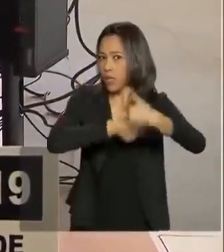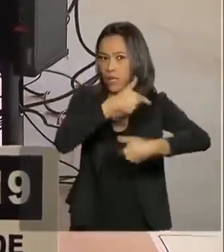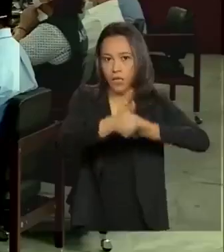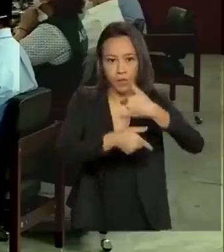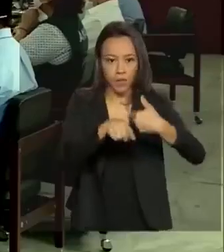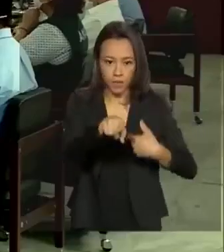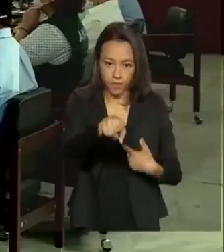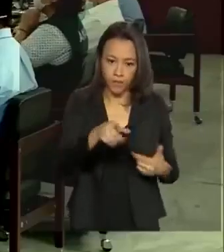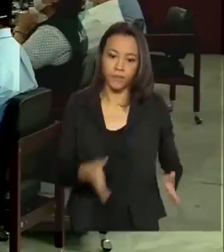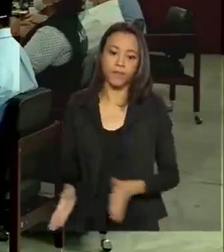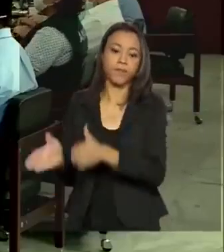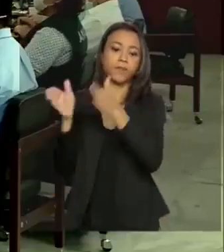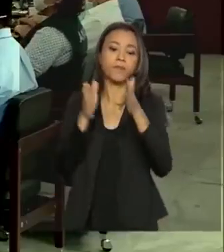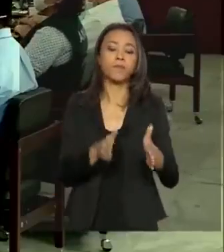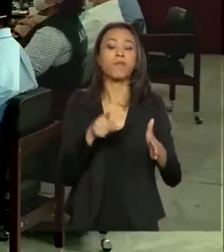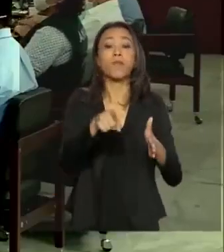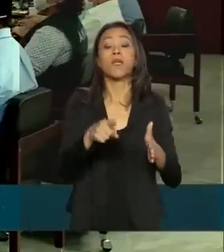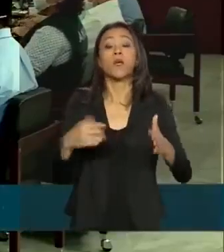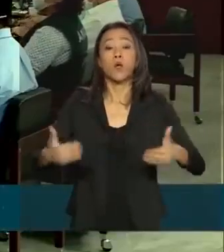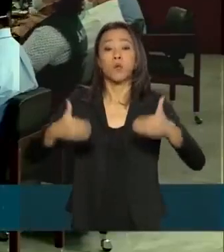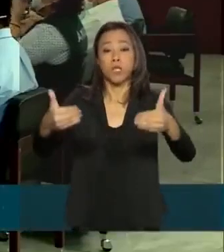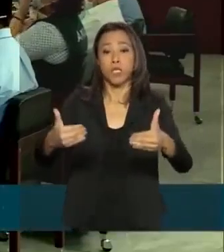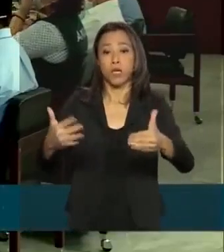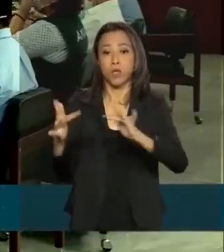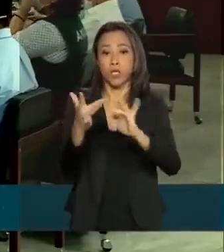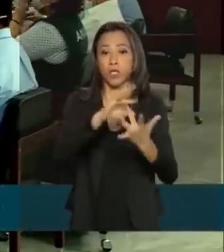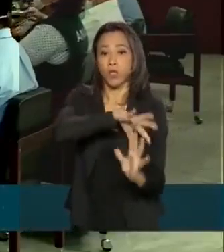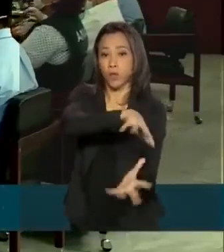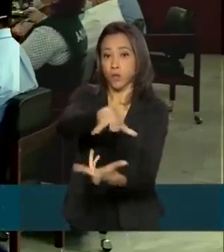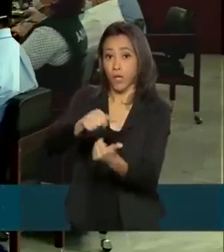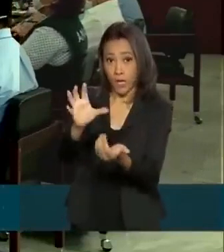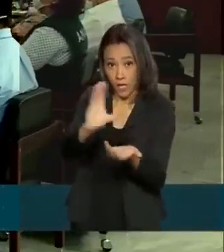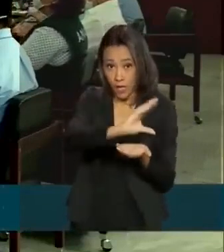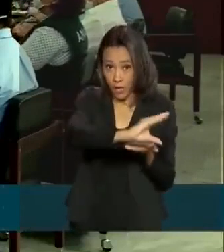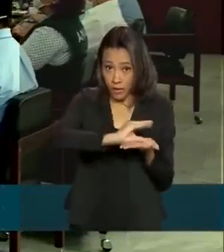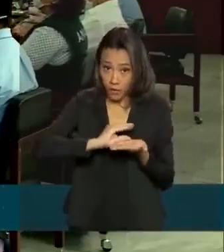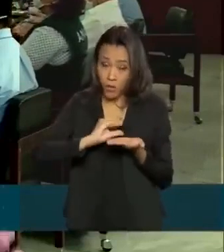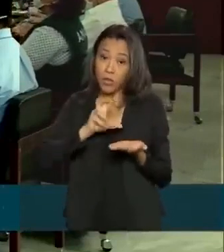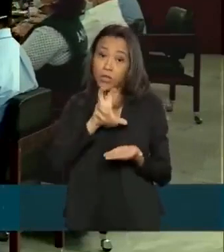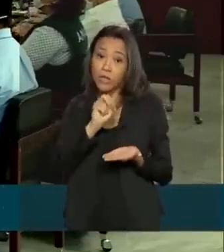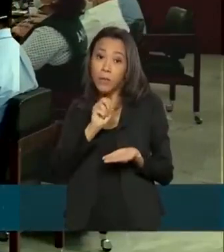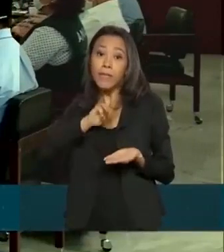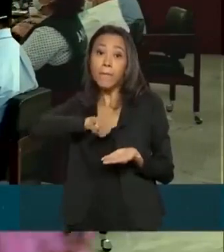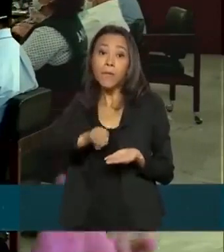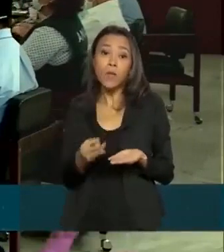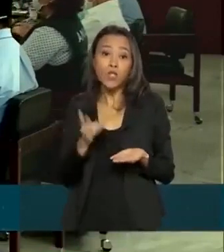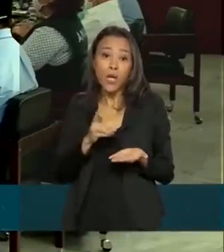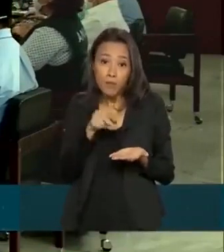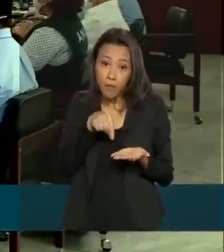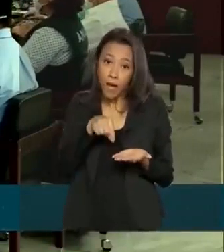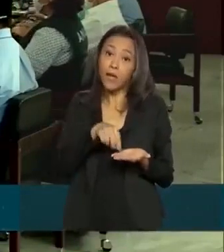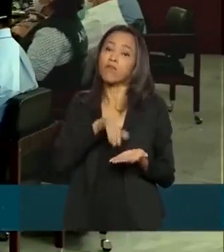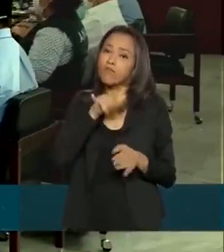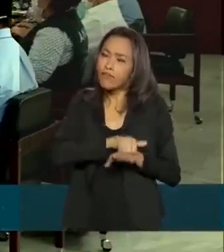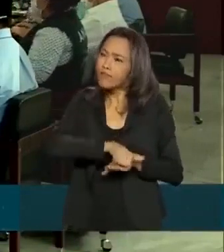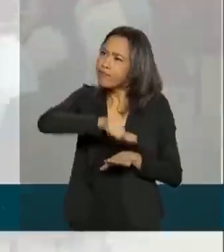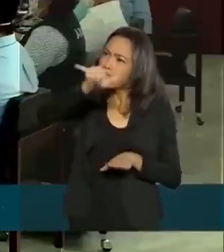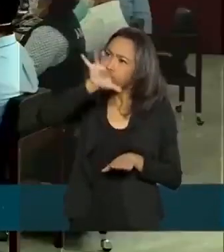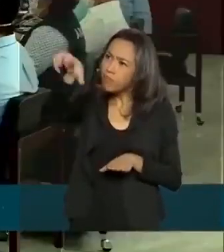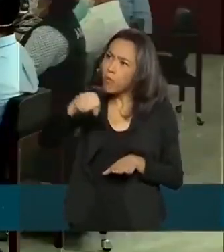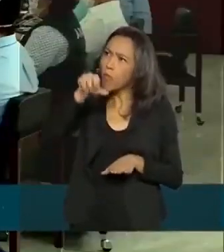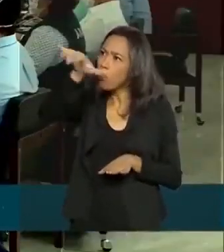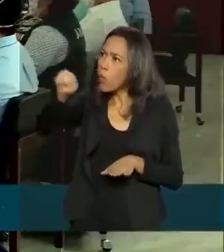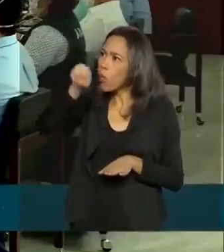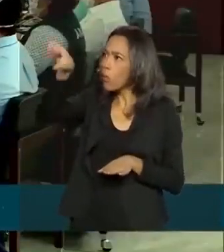Planalto. O Ministério das Relações Exteriores recebeu 50 milhões de reais para realizar esses voos de repatriamento de brasileiros.